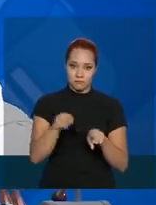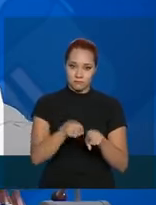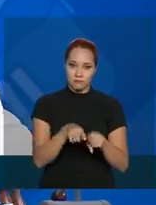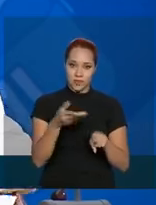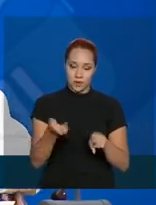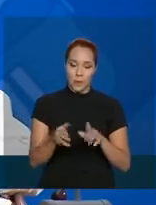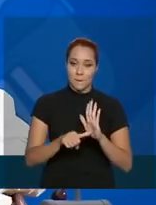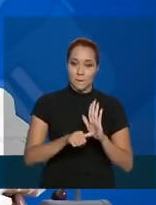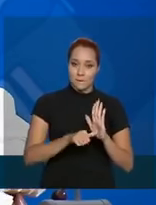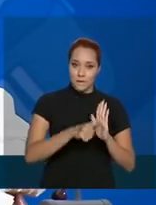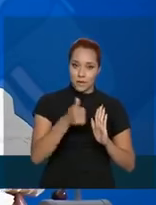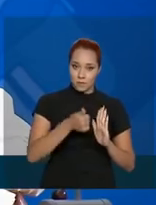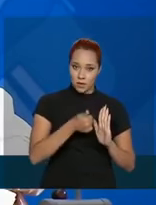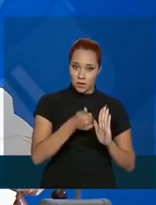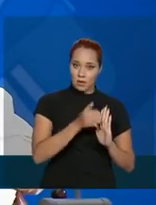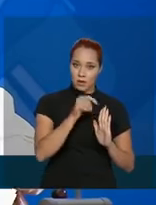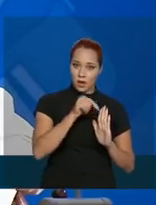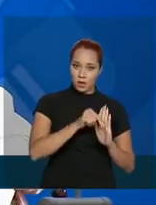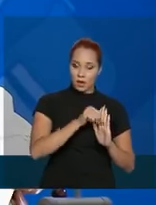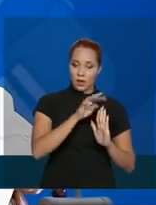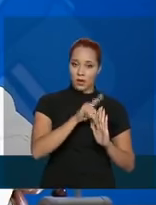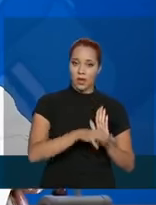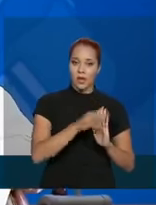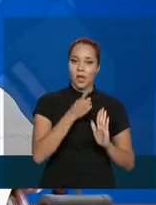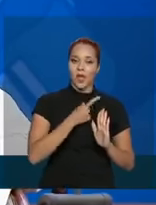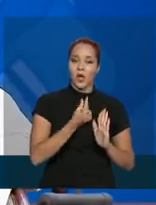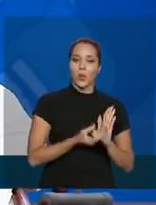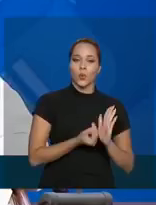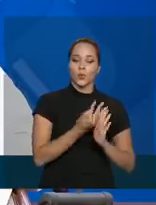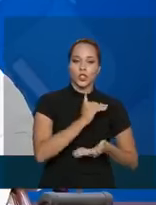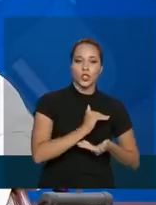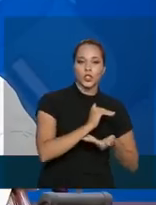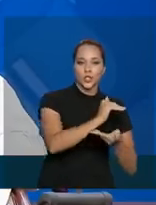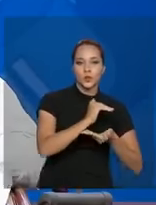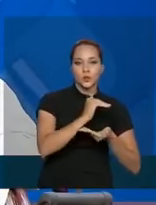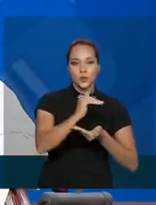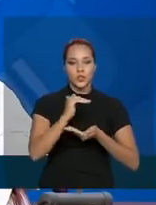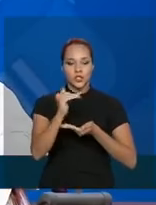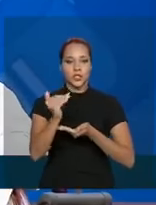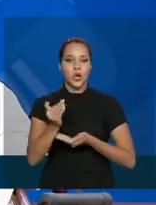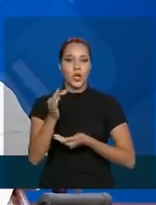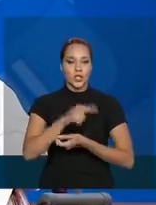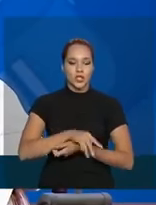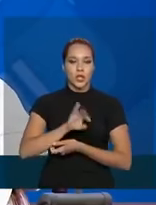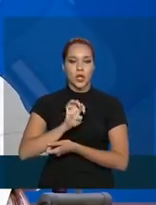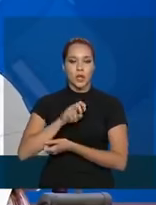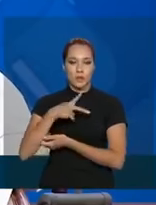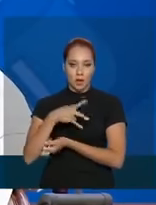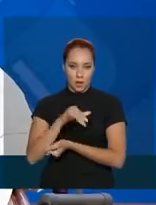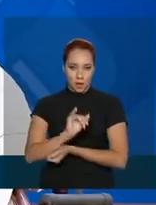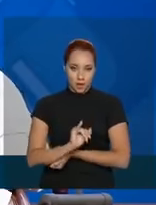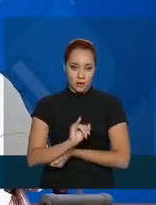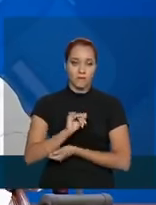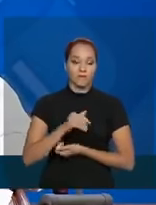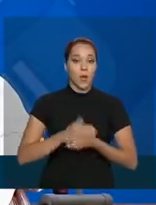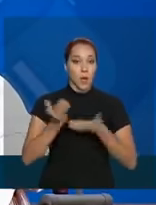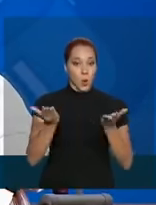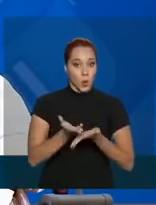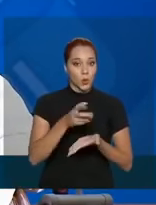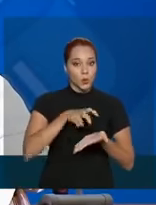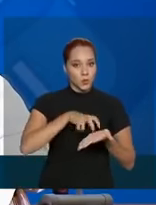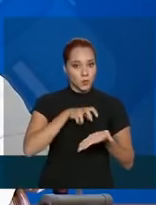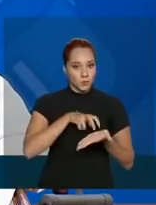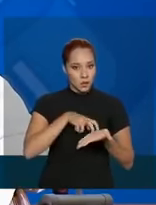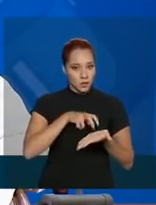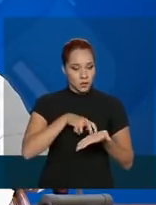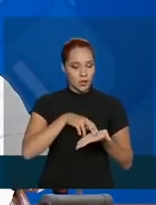Primeiro, em relação ao fornecimento e a distribuição de equipamentos de proteção individual. Hoje pela manhã